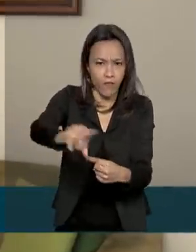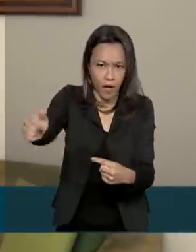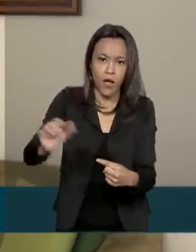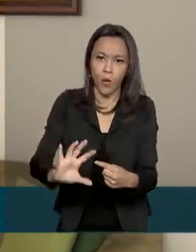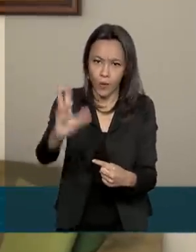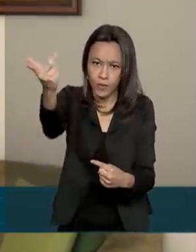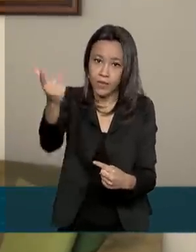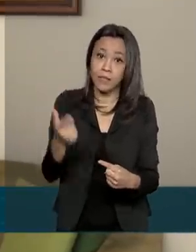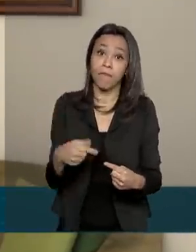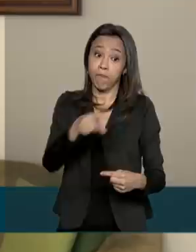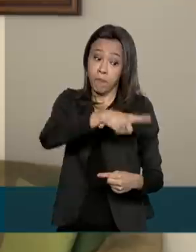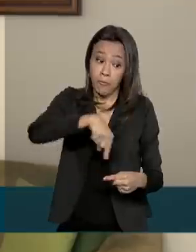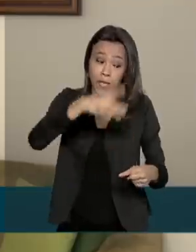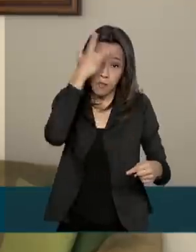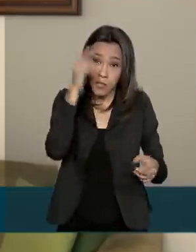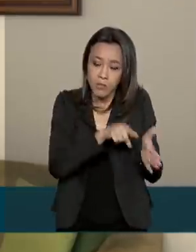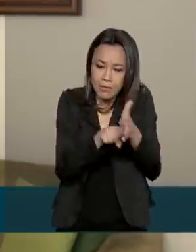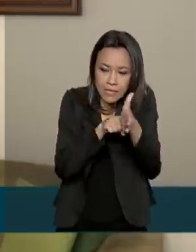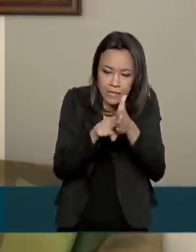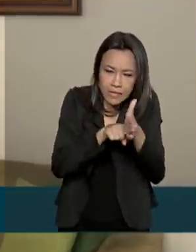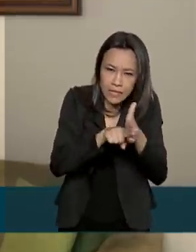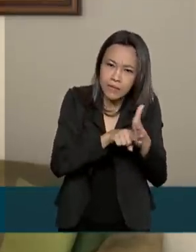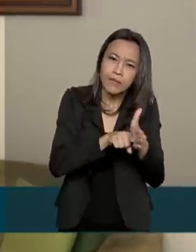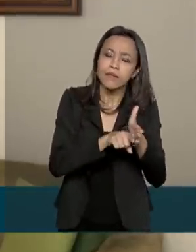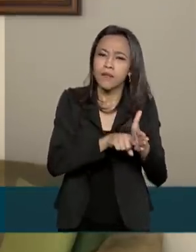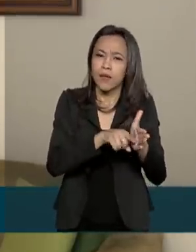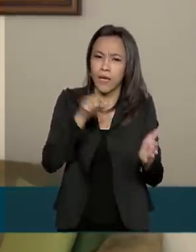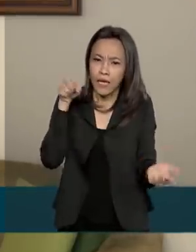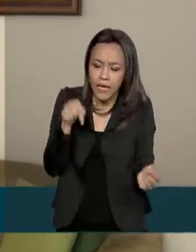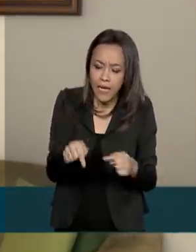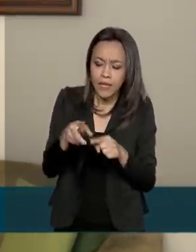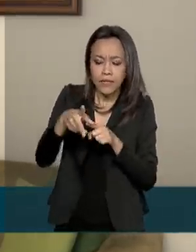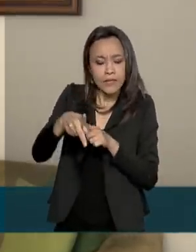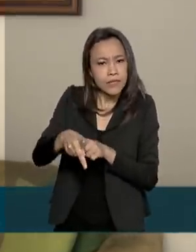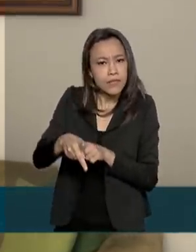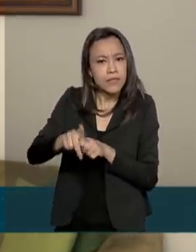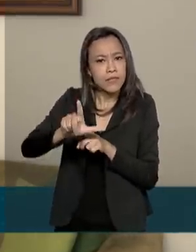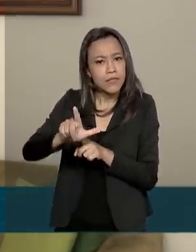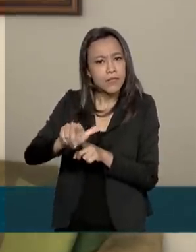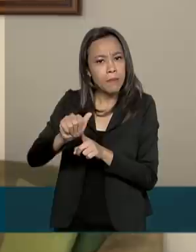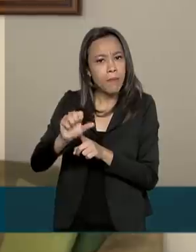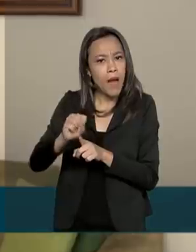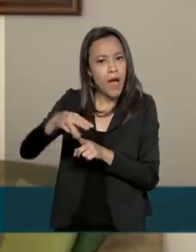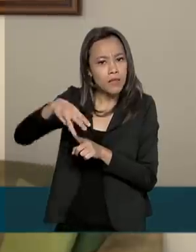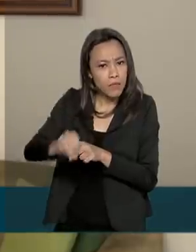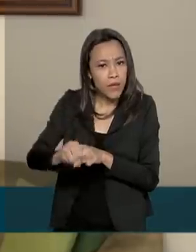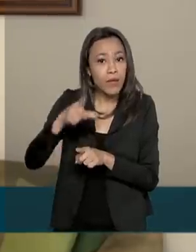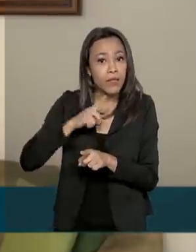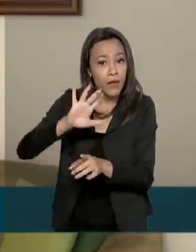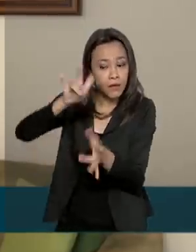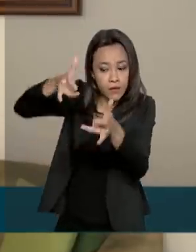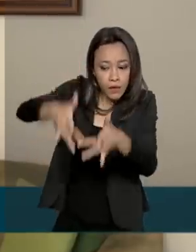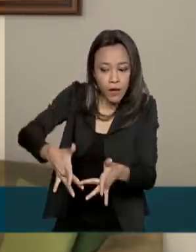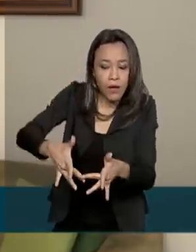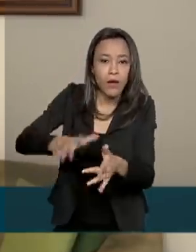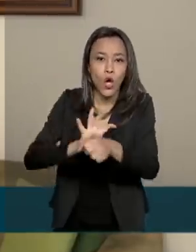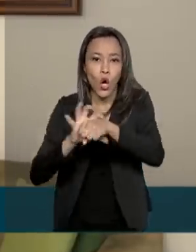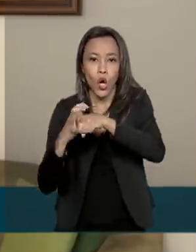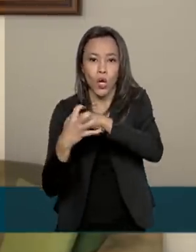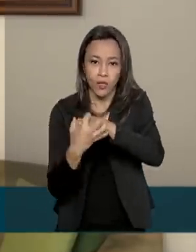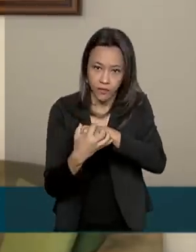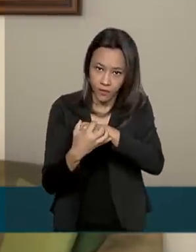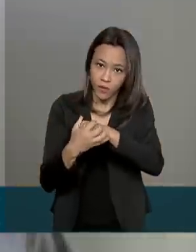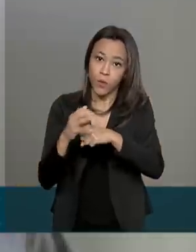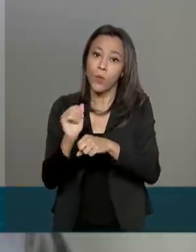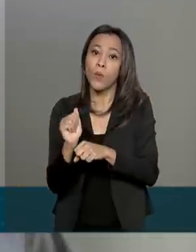expectativa dos pesquisadores é que o plasma com anticorpos do coronavírus possa evitar o agravamento